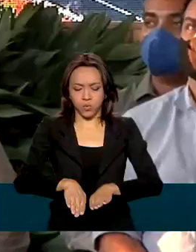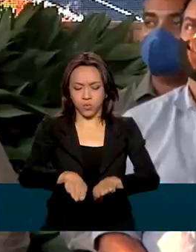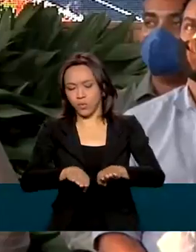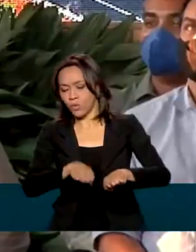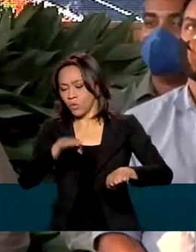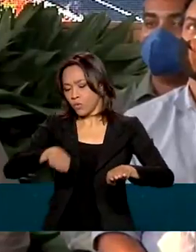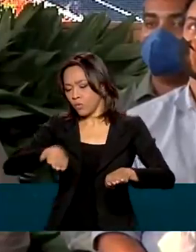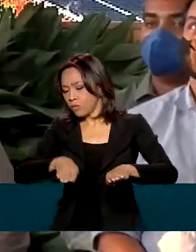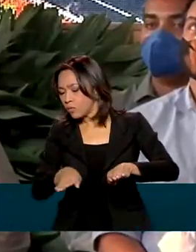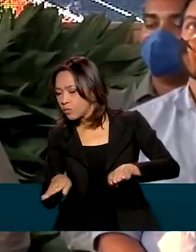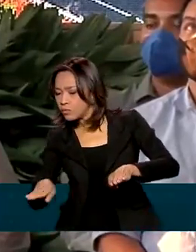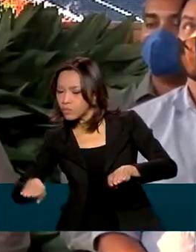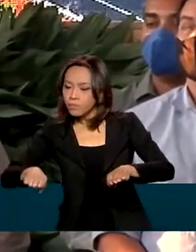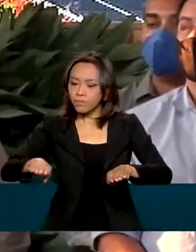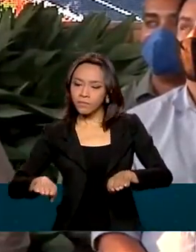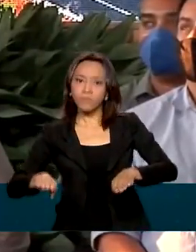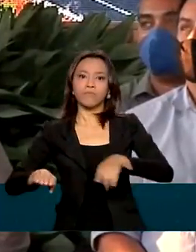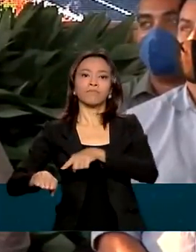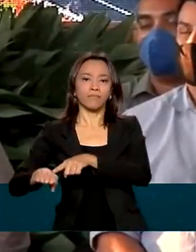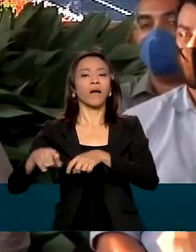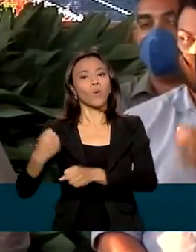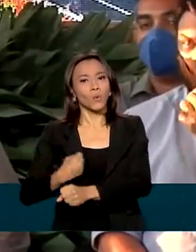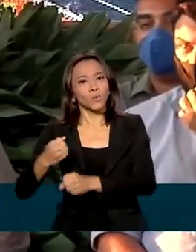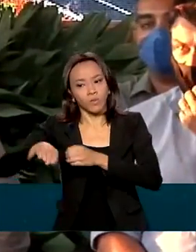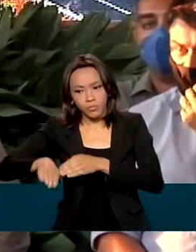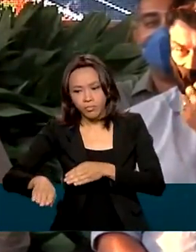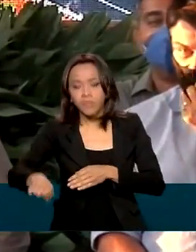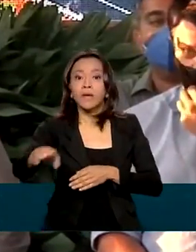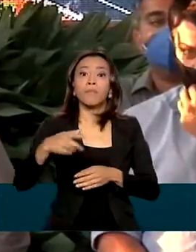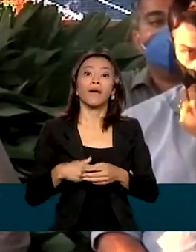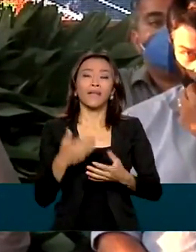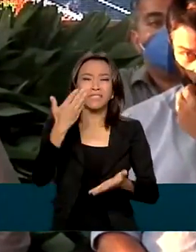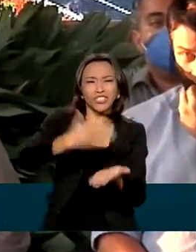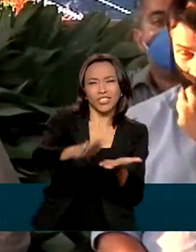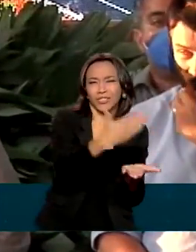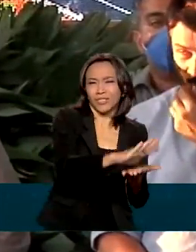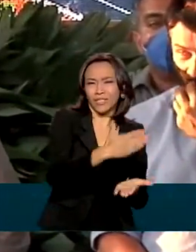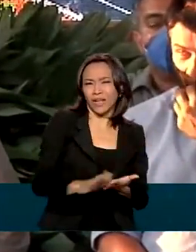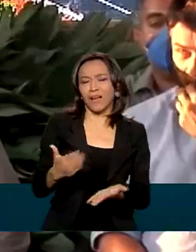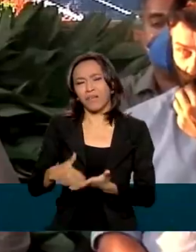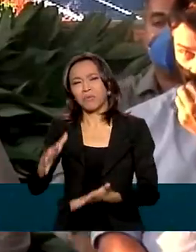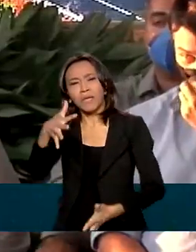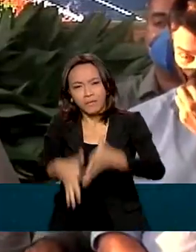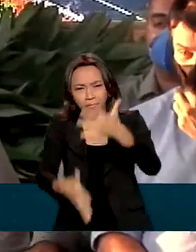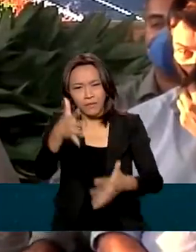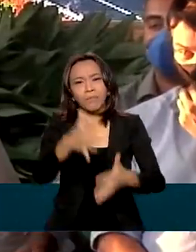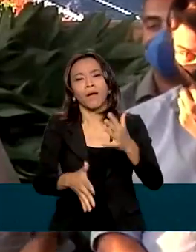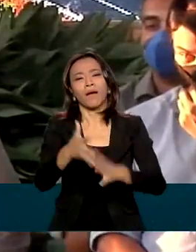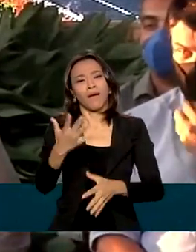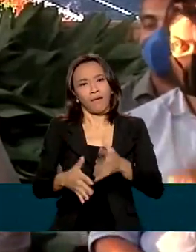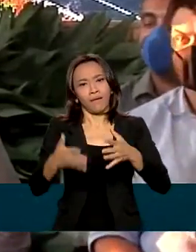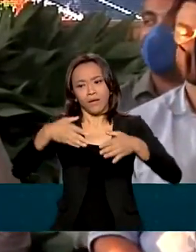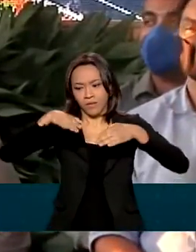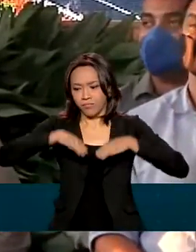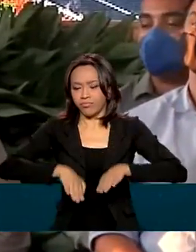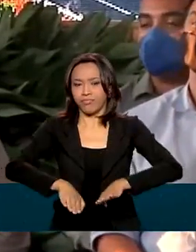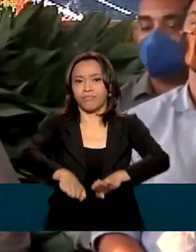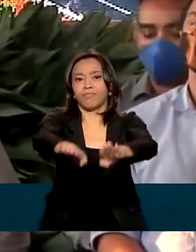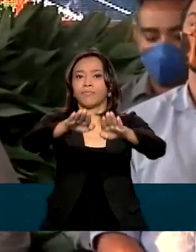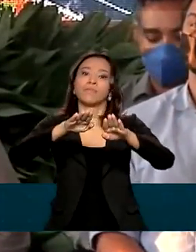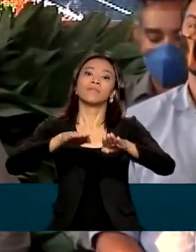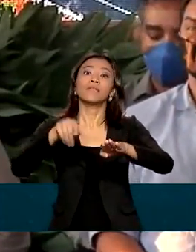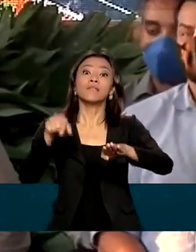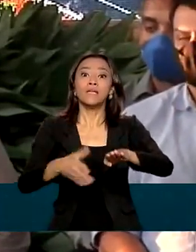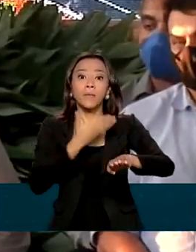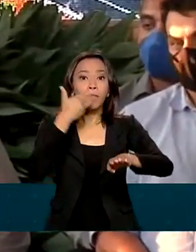mais fluidez e eliminar os gargalos que possam surgir na rodovia com o aumento de tráfego